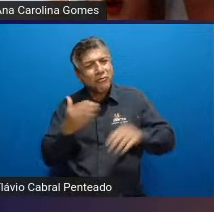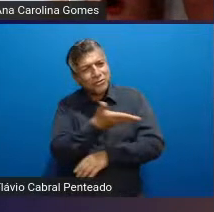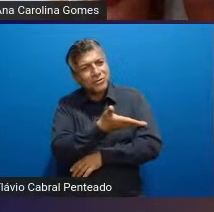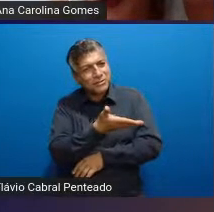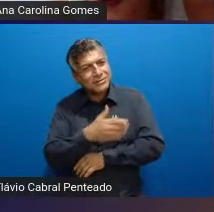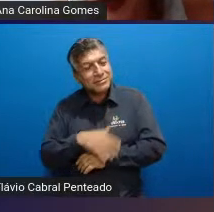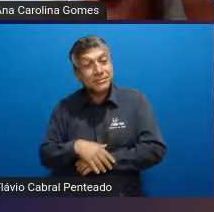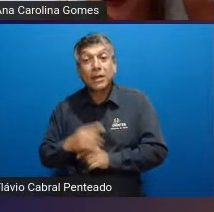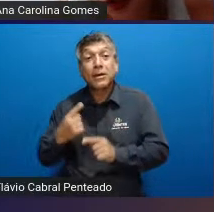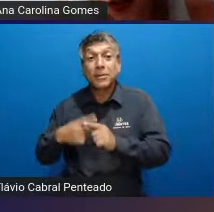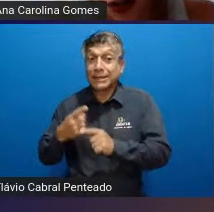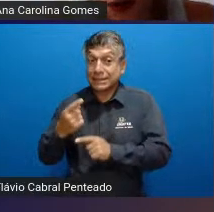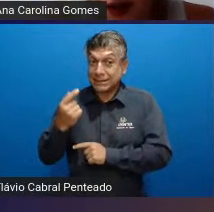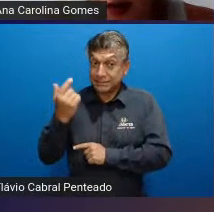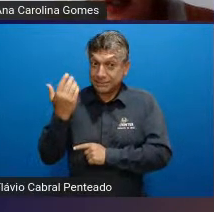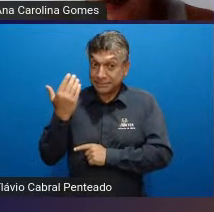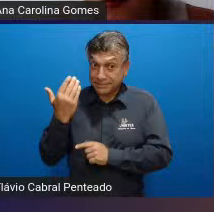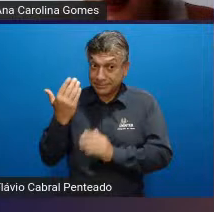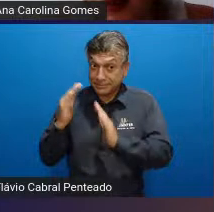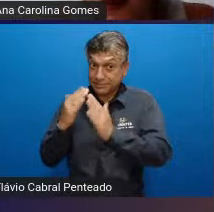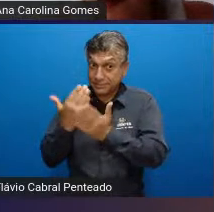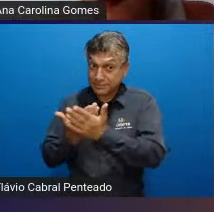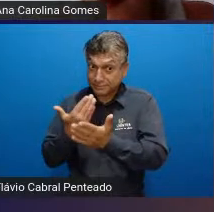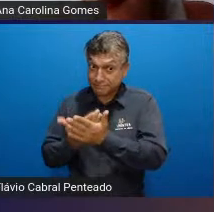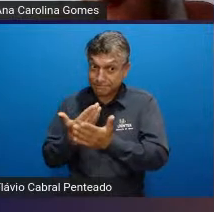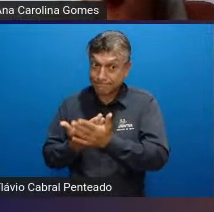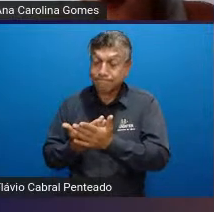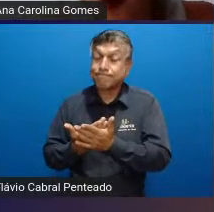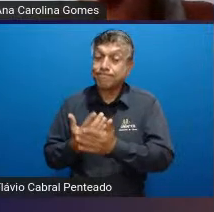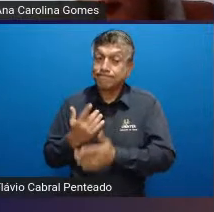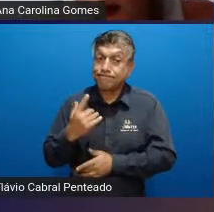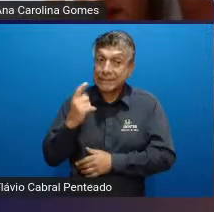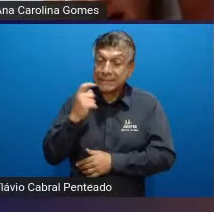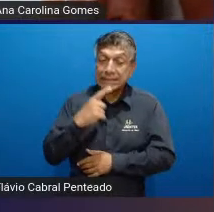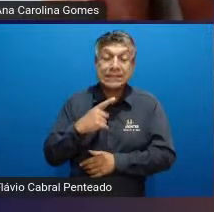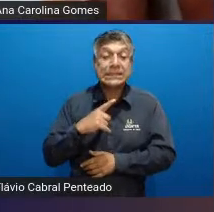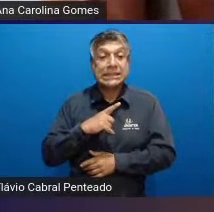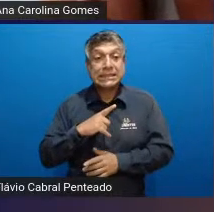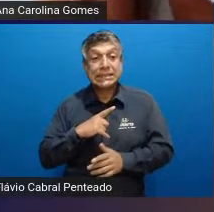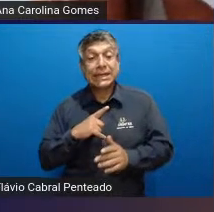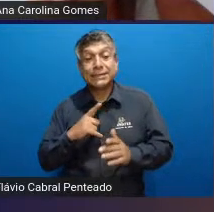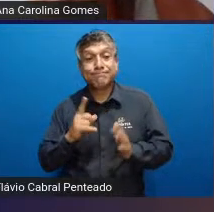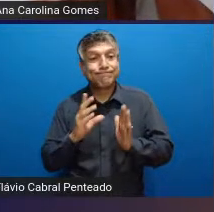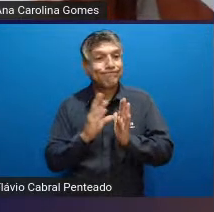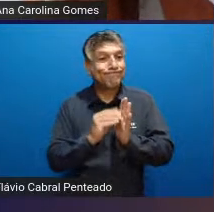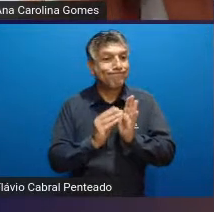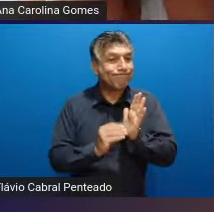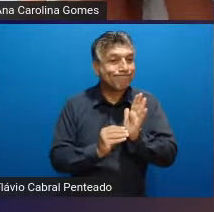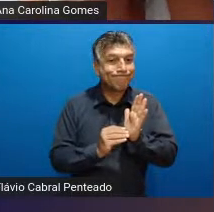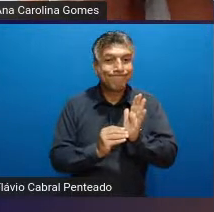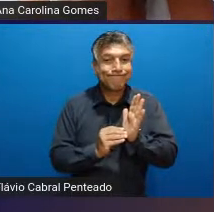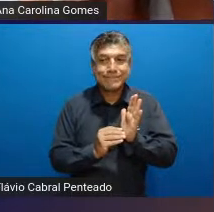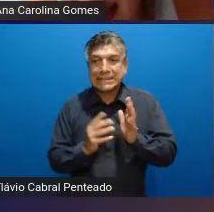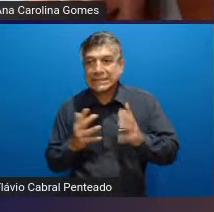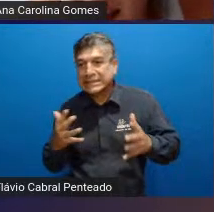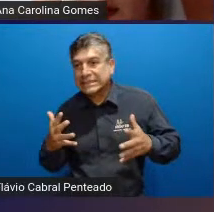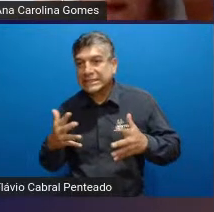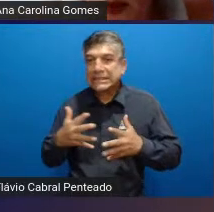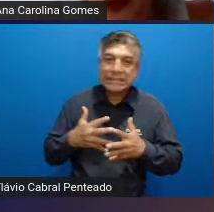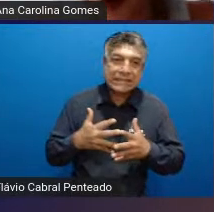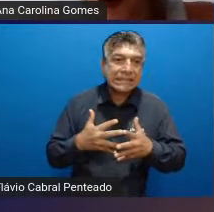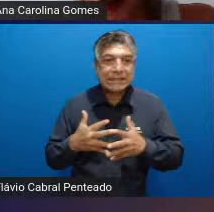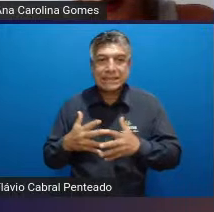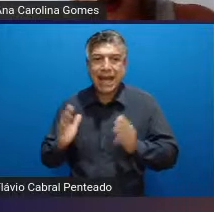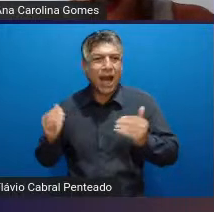na escola geralmente a gente sempre tem um conteúdo um pouco fragmentado e aí o autista conseguir se adaptar